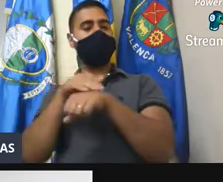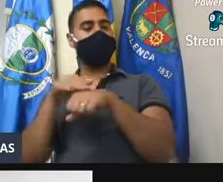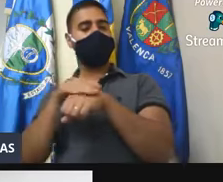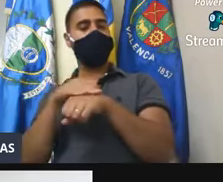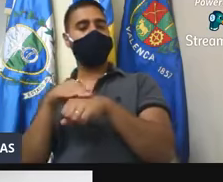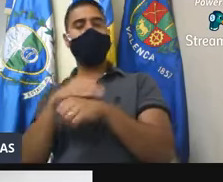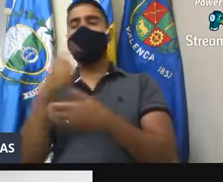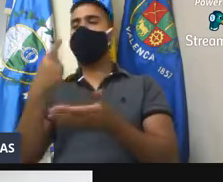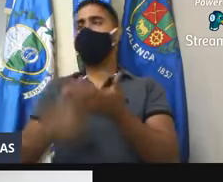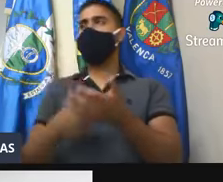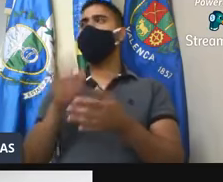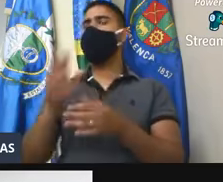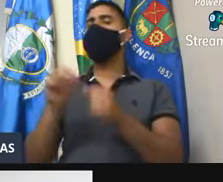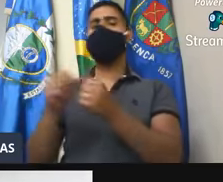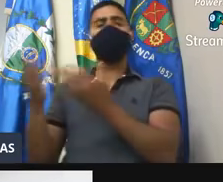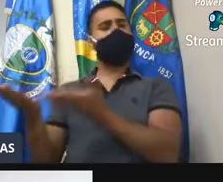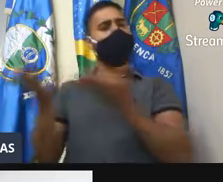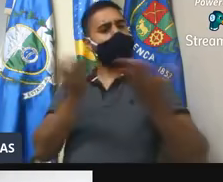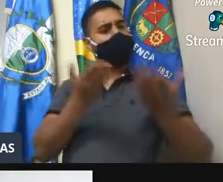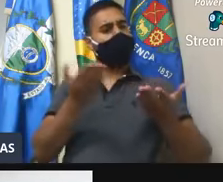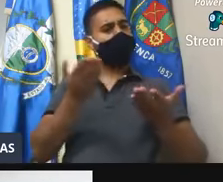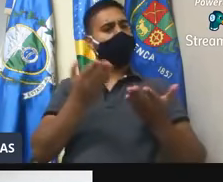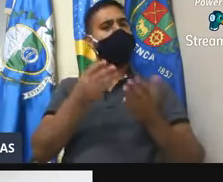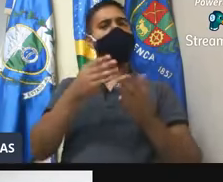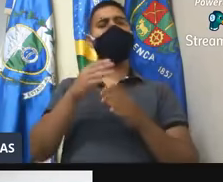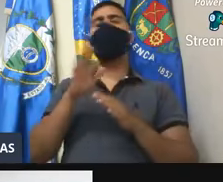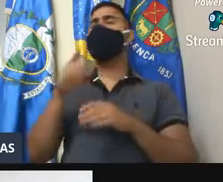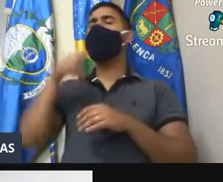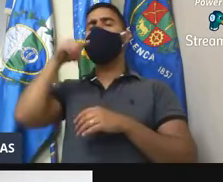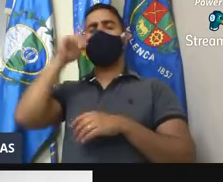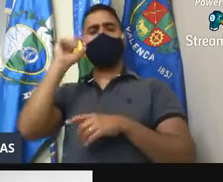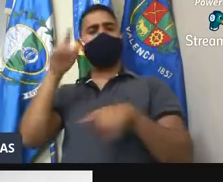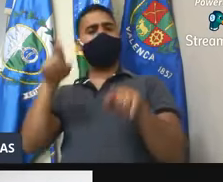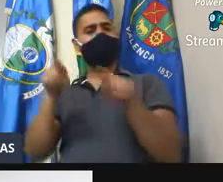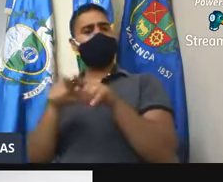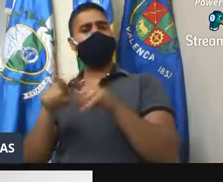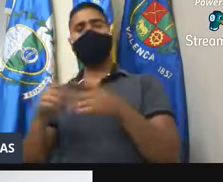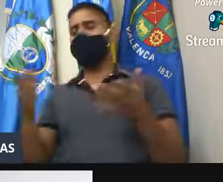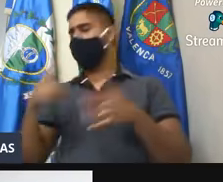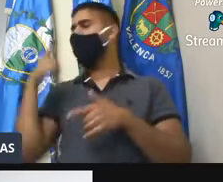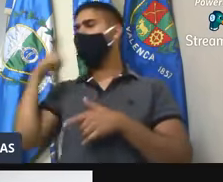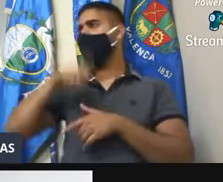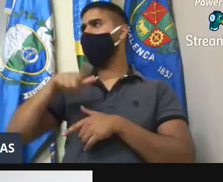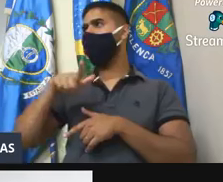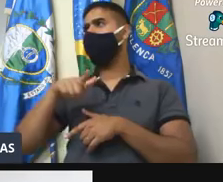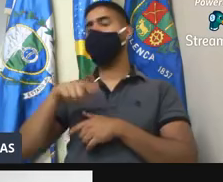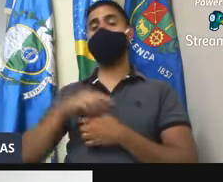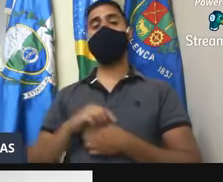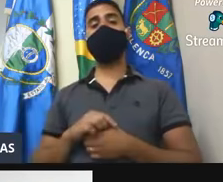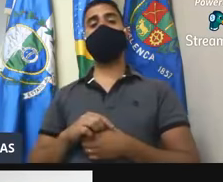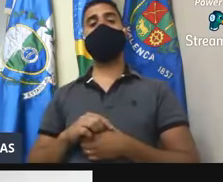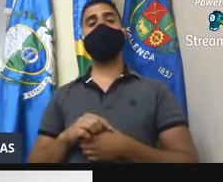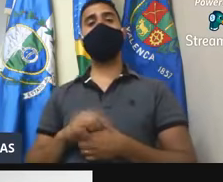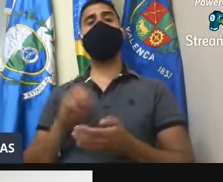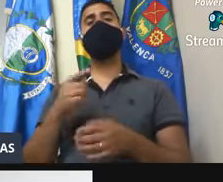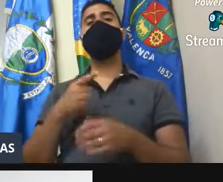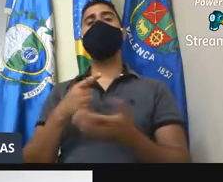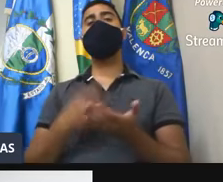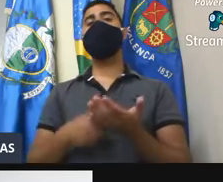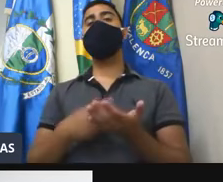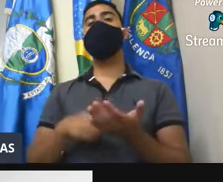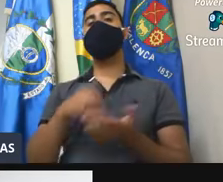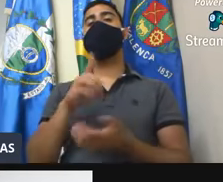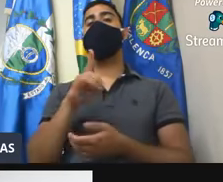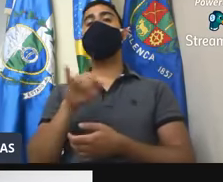conversa, nós já fizemos o convite oficial, então confirmamos ontem e hoje, de novo, reconfirmamos a data para ele vir aqui na